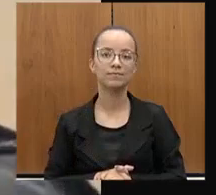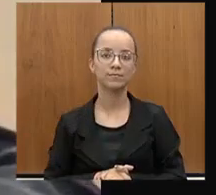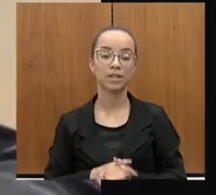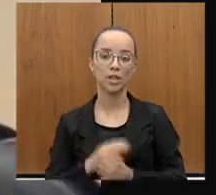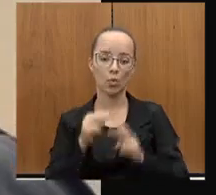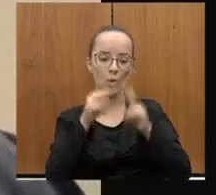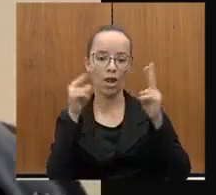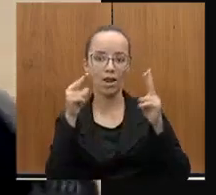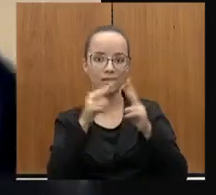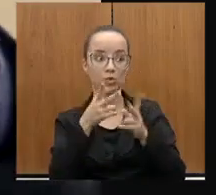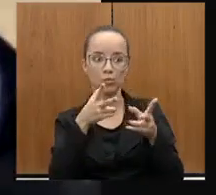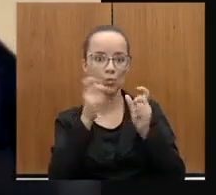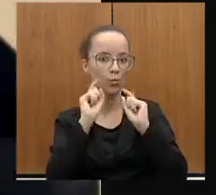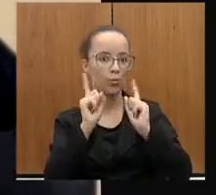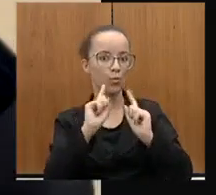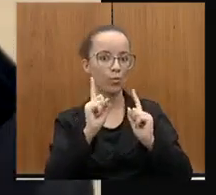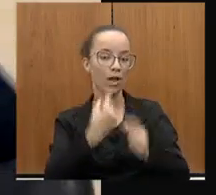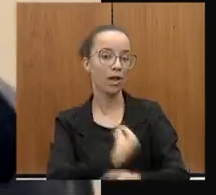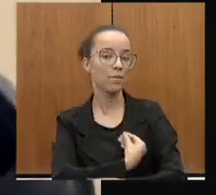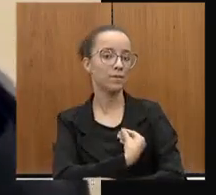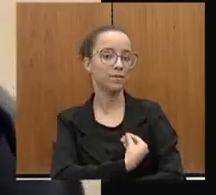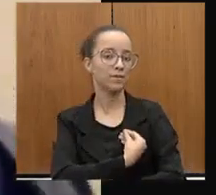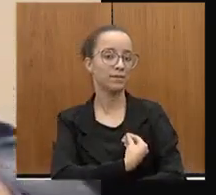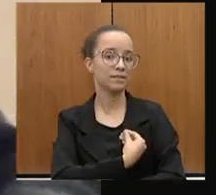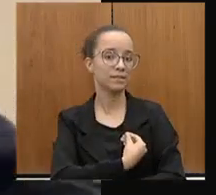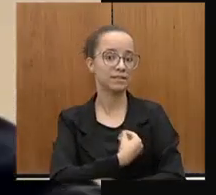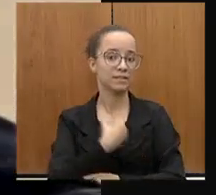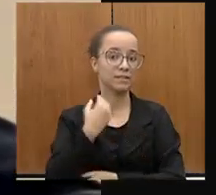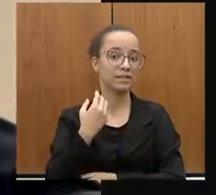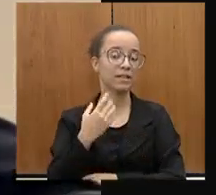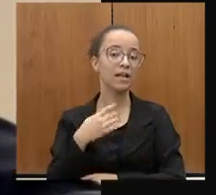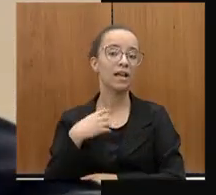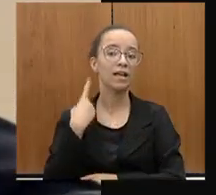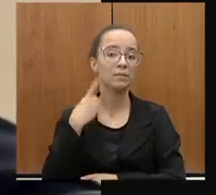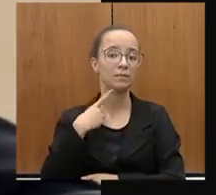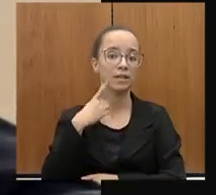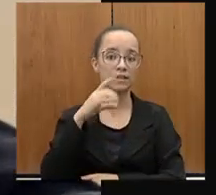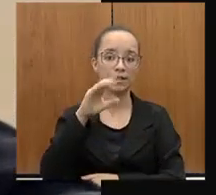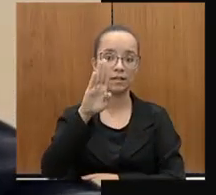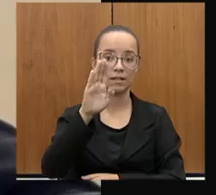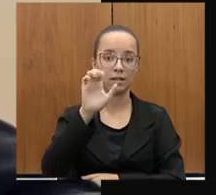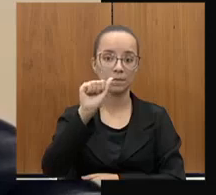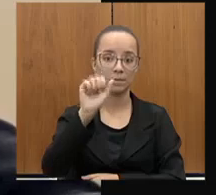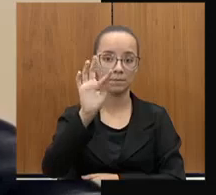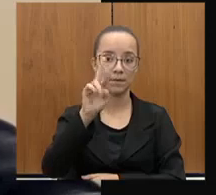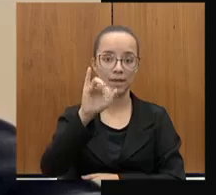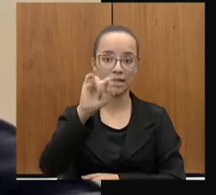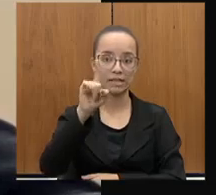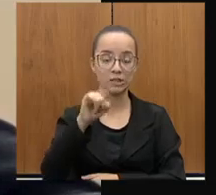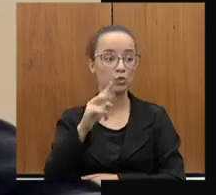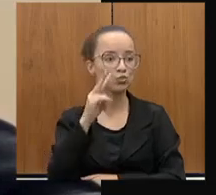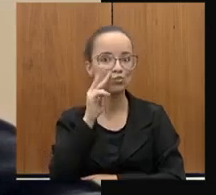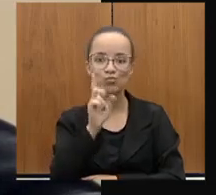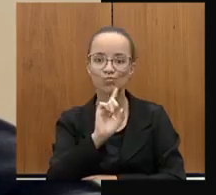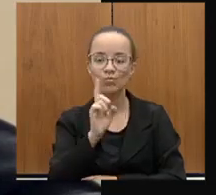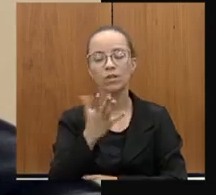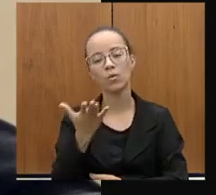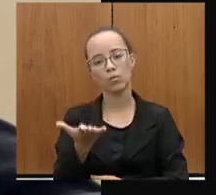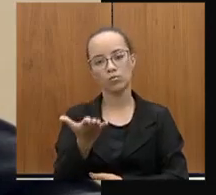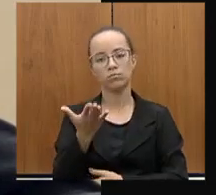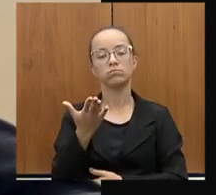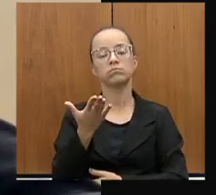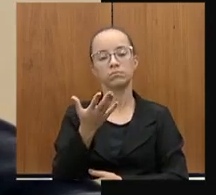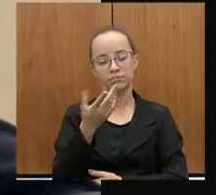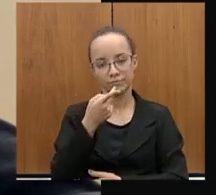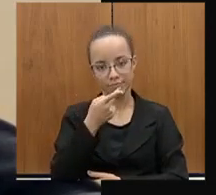online, eu não havia percebido a presença da cara deputada Beatriz Serqueira e eu gostaria de fazer esse